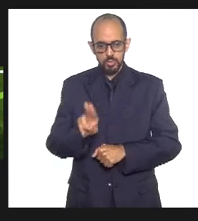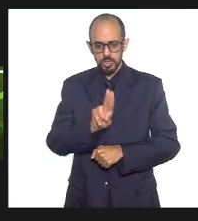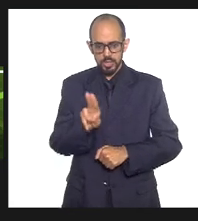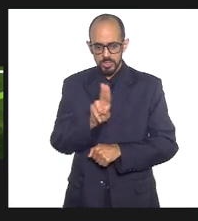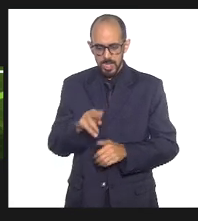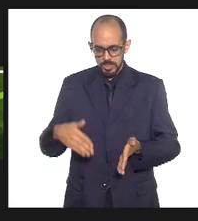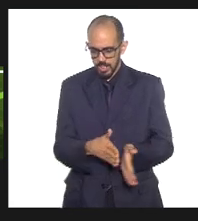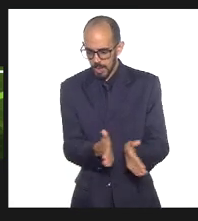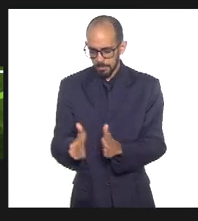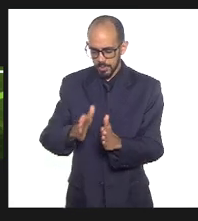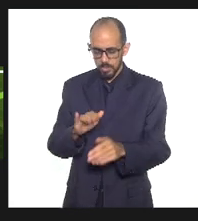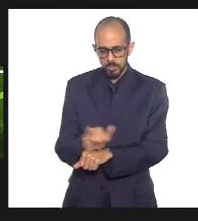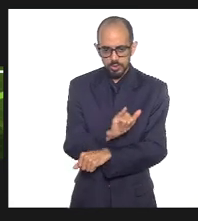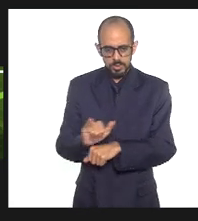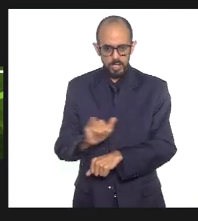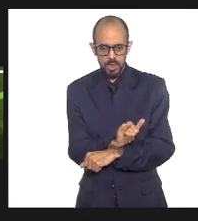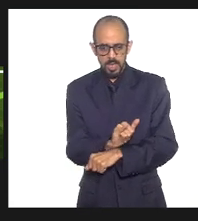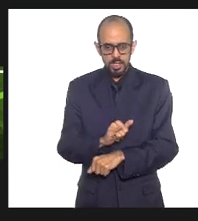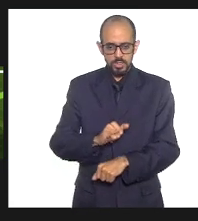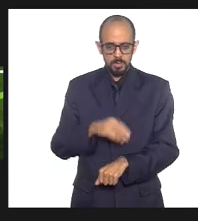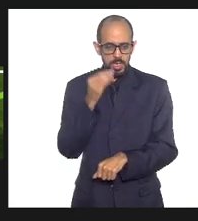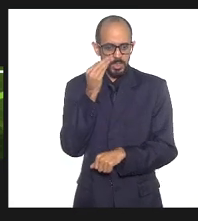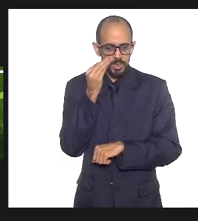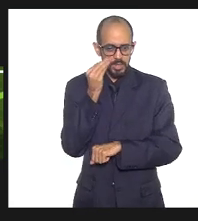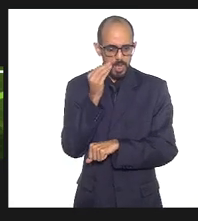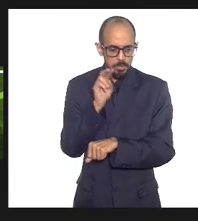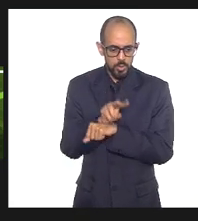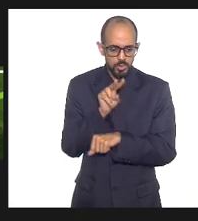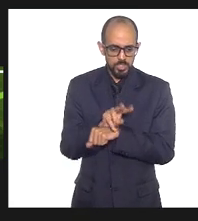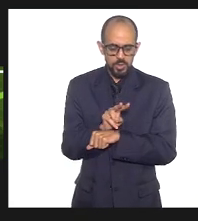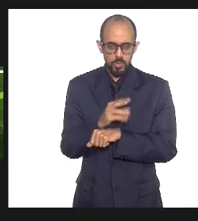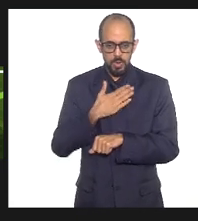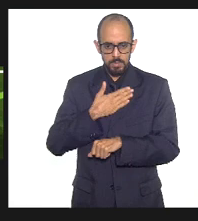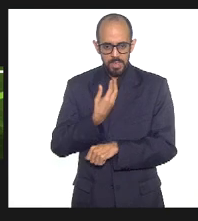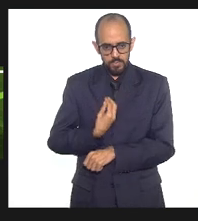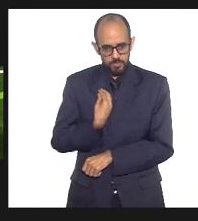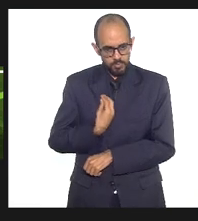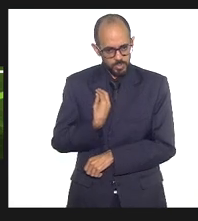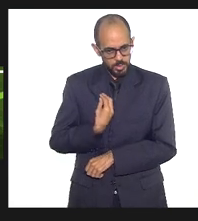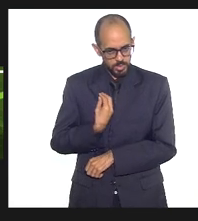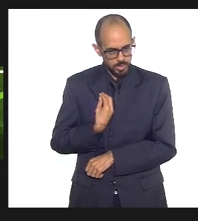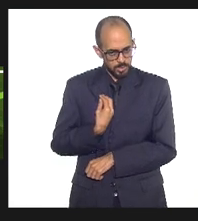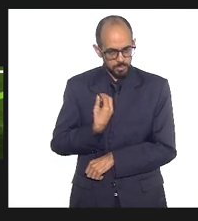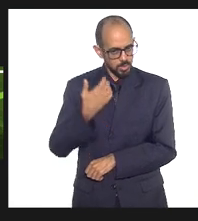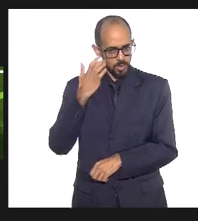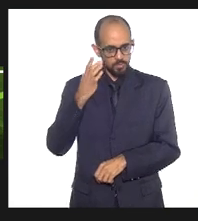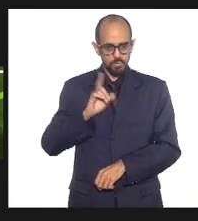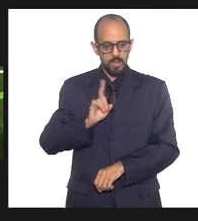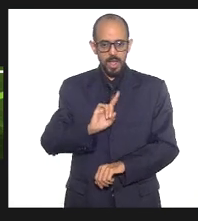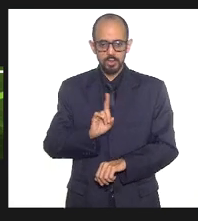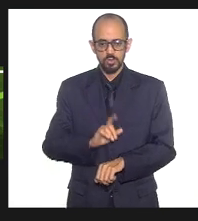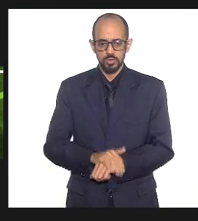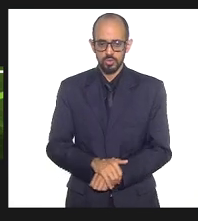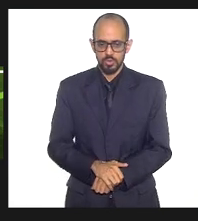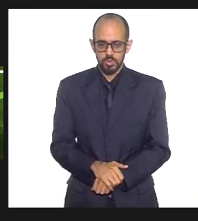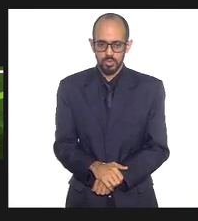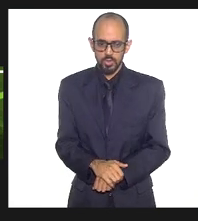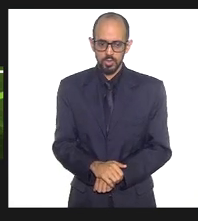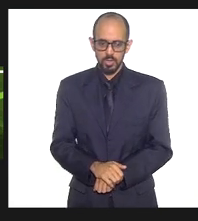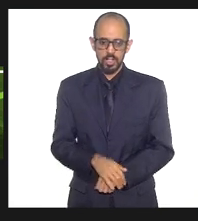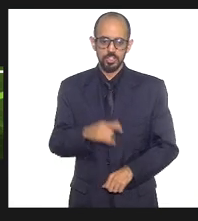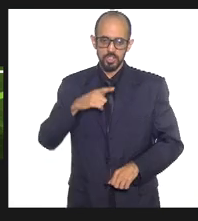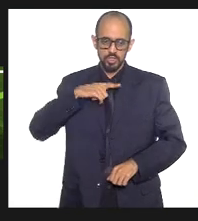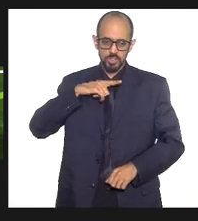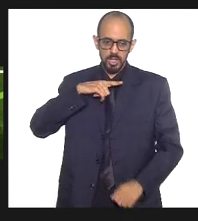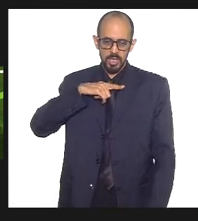fazer alguma coisa que vise a proteção dos meus pátios que estão passando por essas dificuldades. E também não é tão fácil. Também não é tão fácil, por mais que a gente